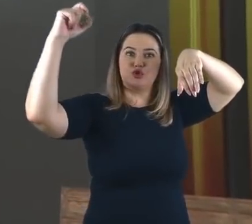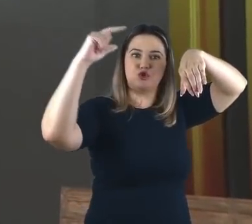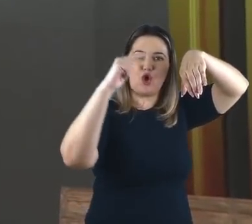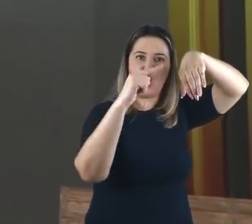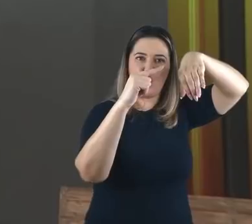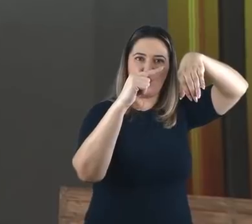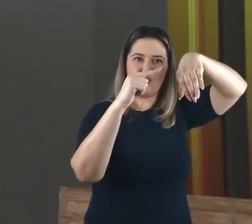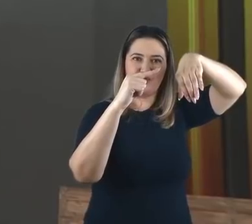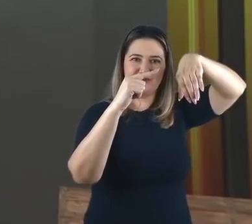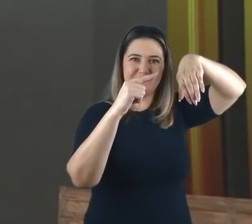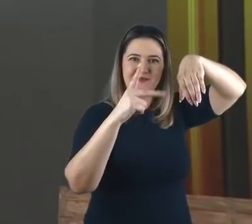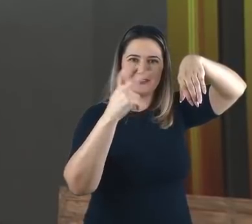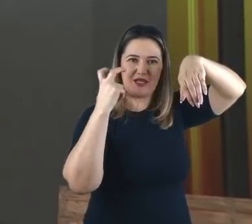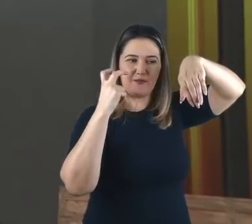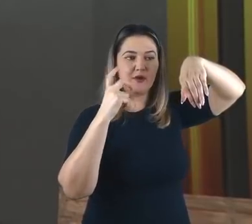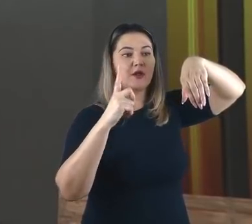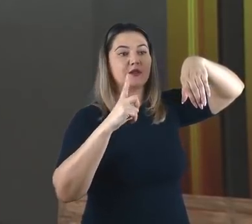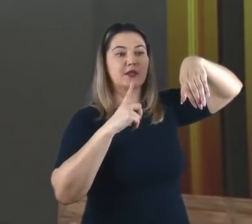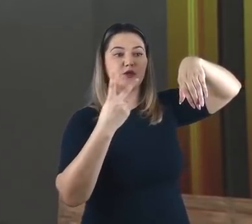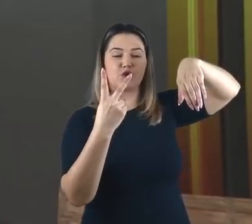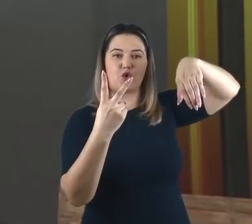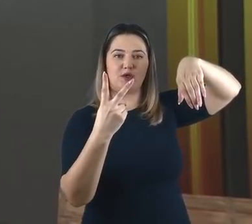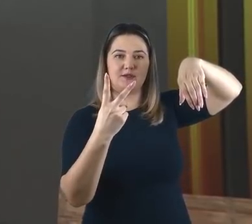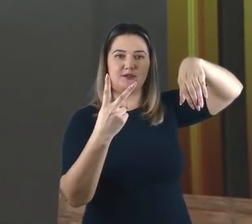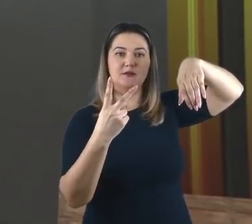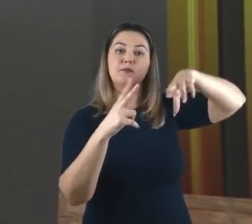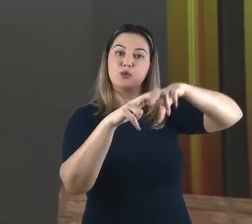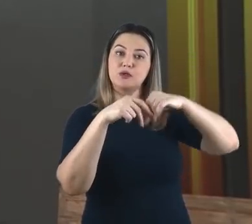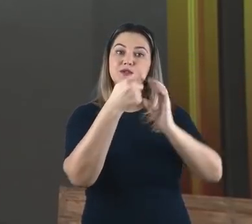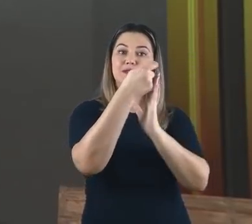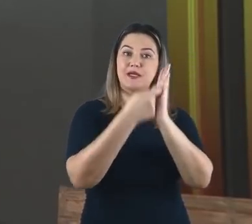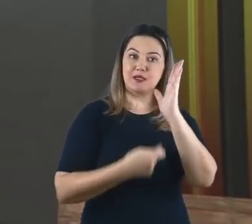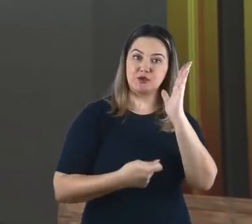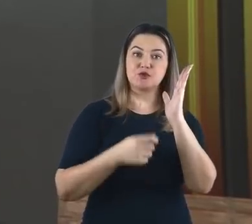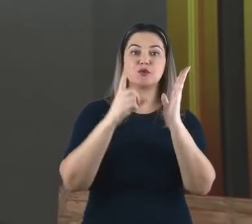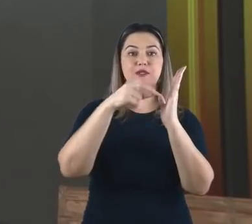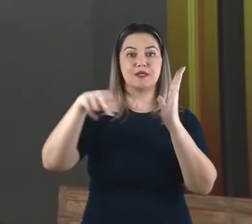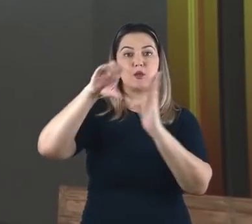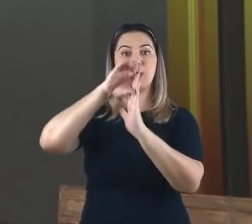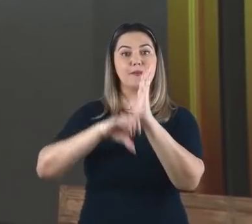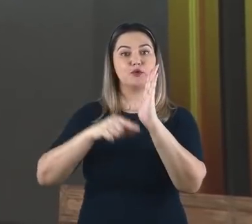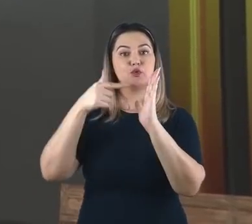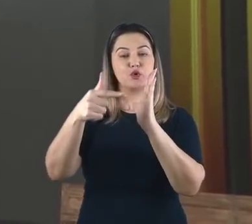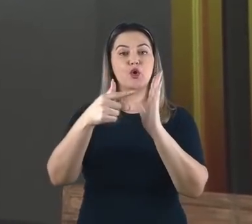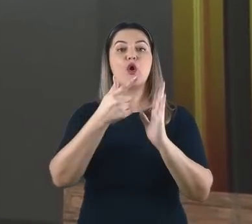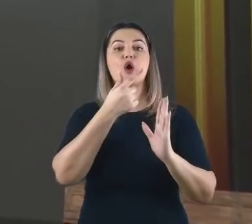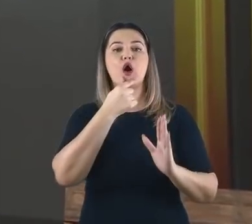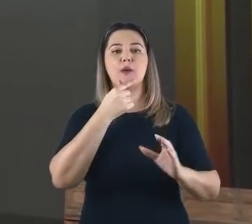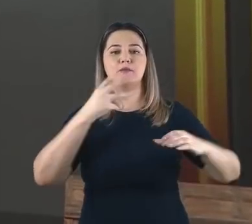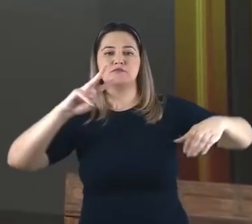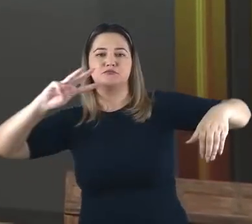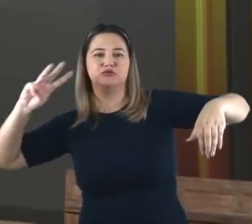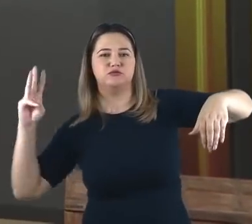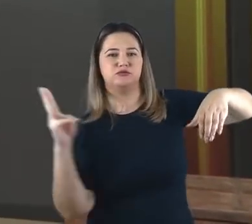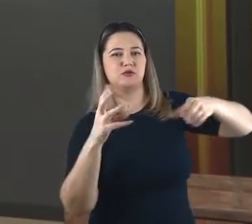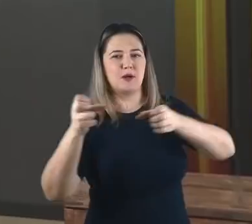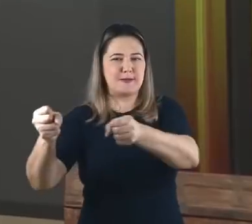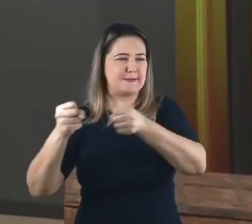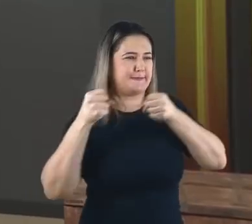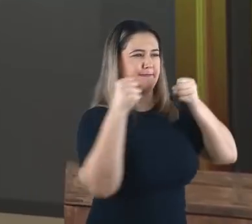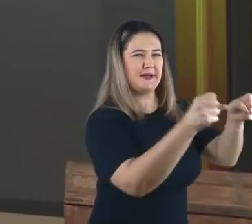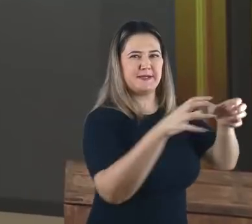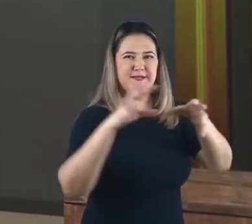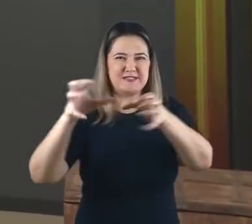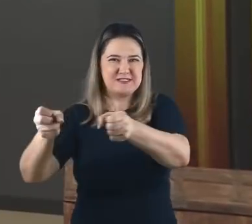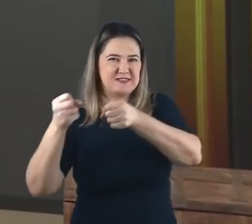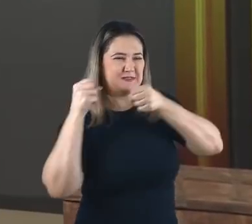na parede isso explica o texto de Daniel capítulo 2 quando diz que os jovens foram lançados no fogo de